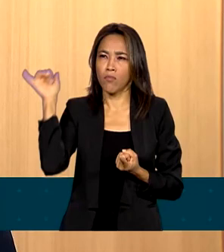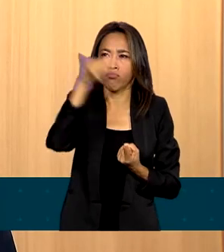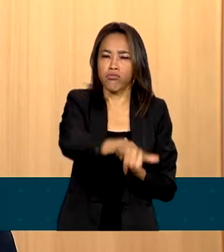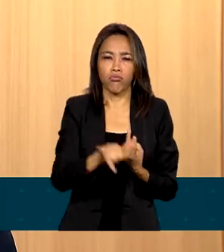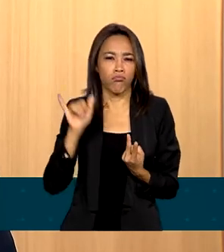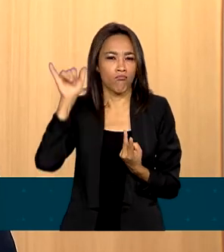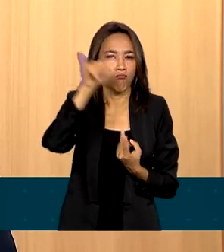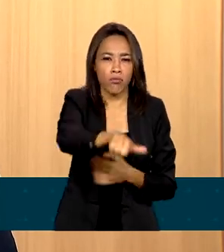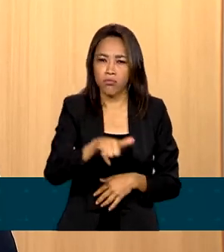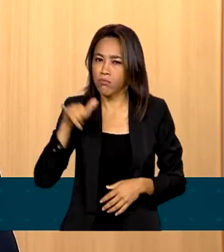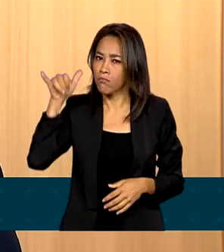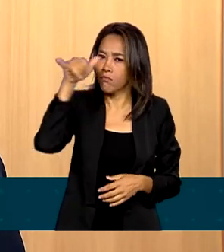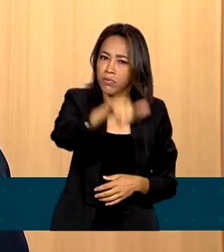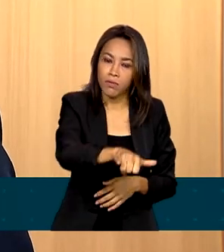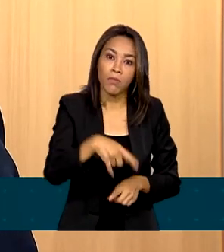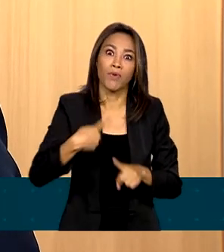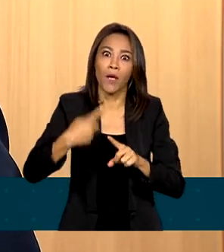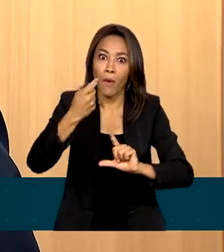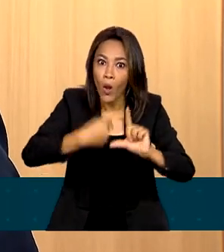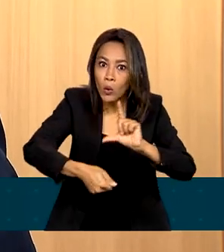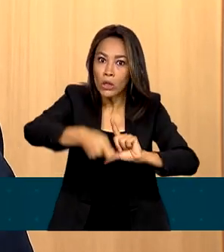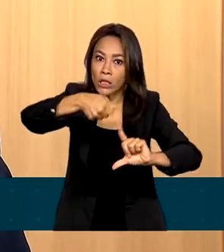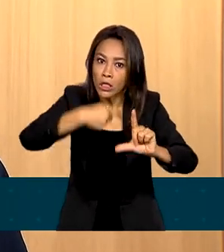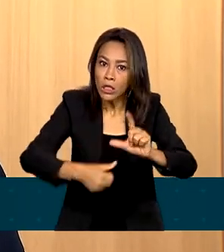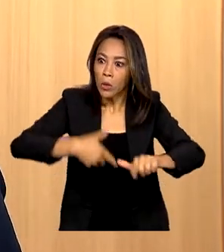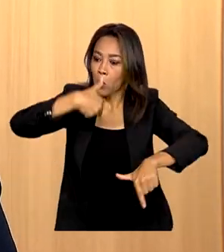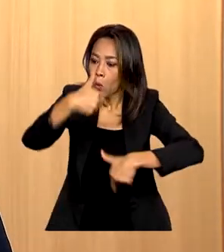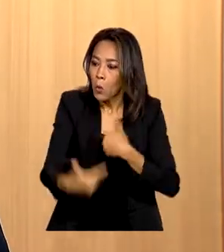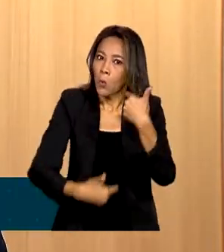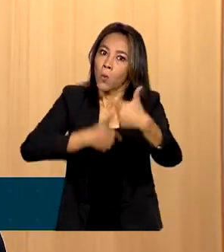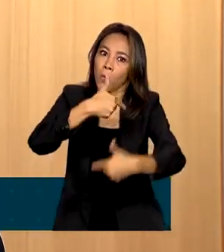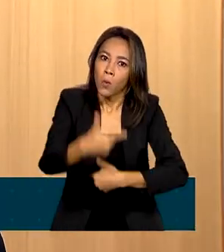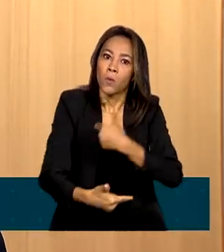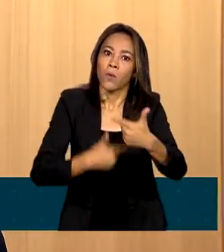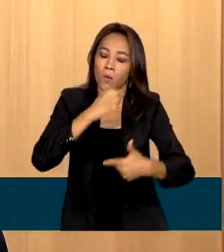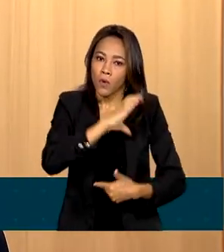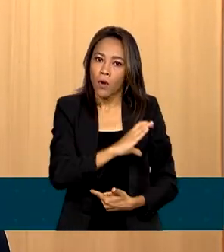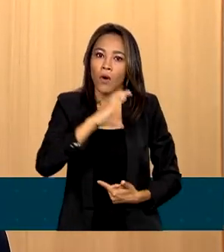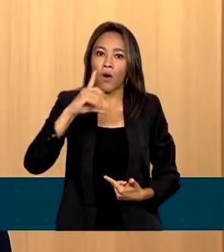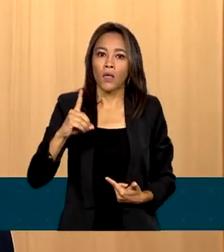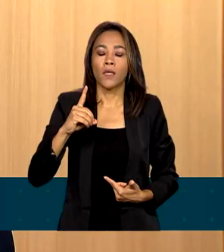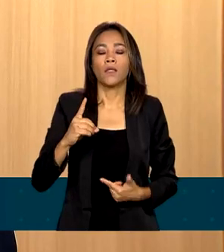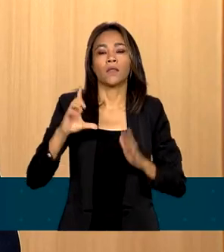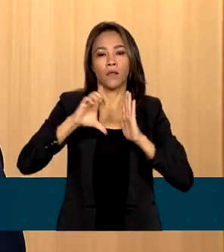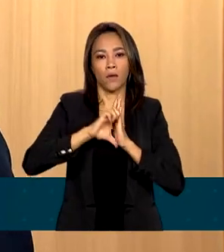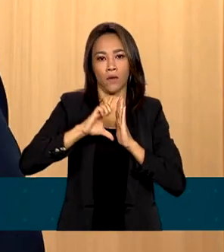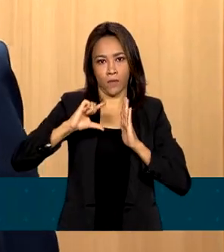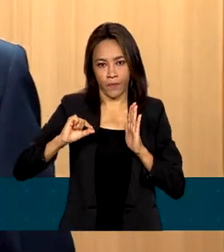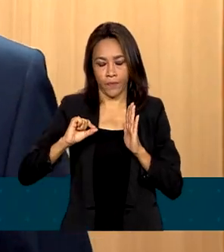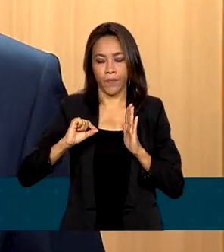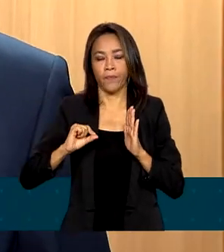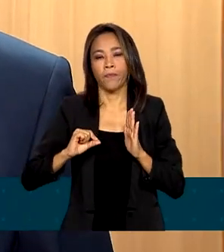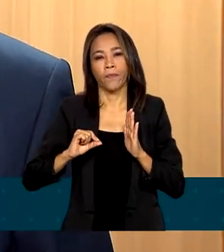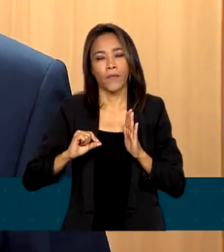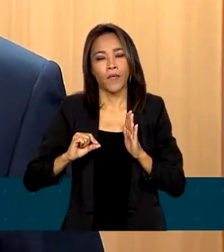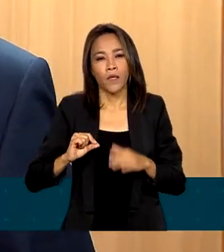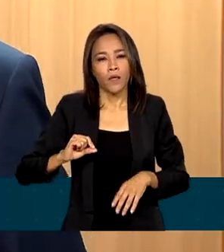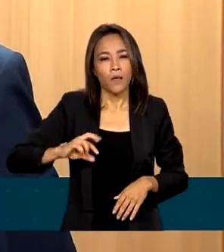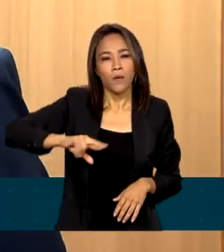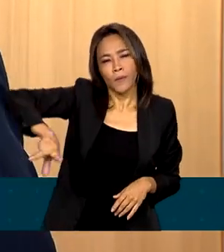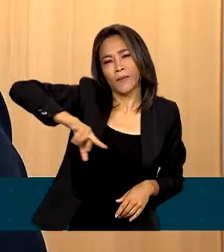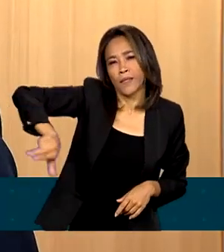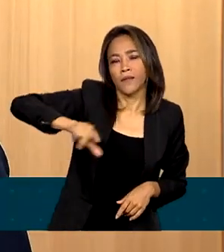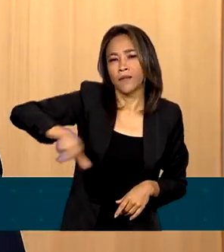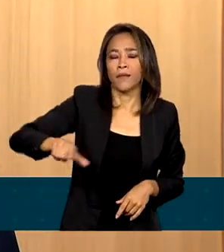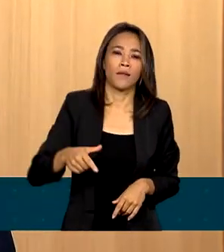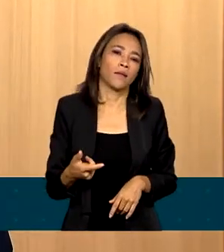que está envolvida, com todos os ministérios que estão envolvidos, a coordenação é da Casa Civil, e não há, vamos dizer assim, equipamentos